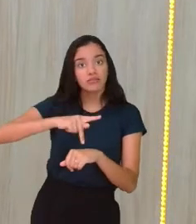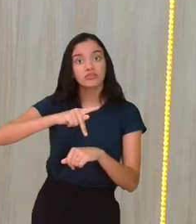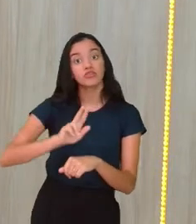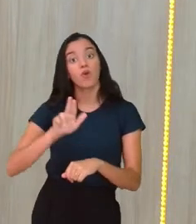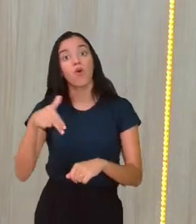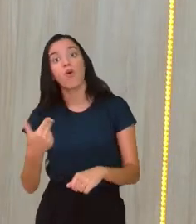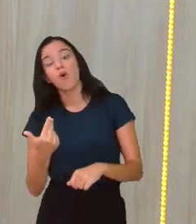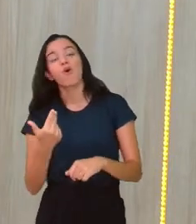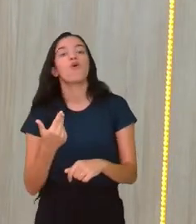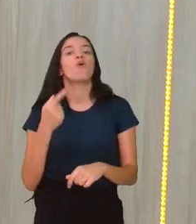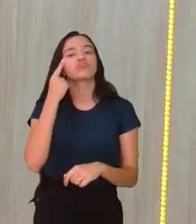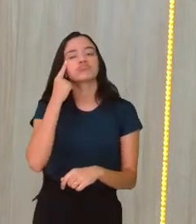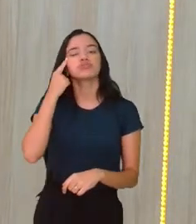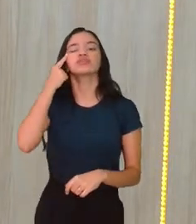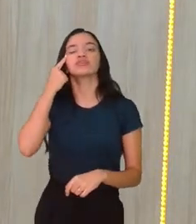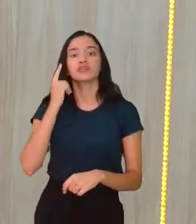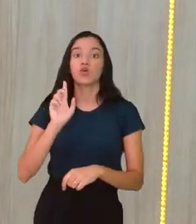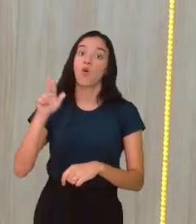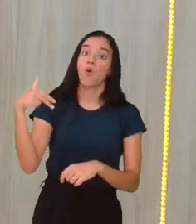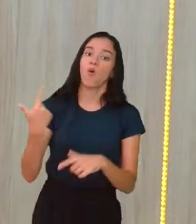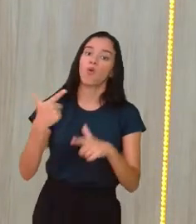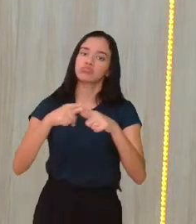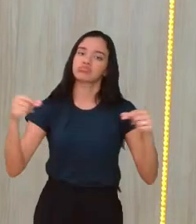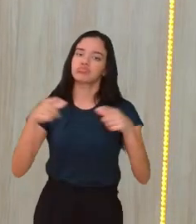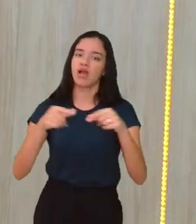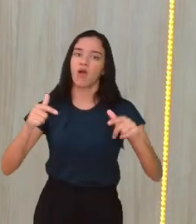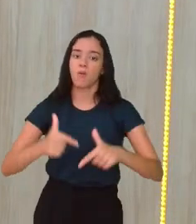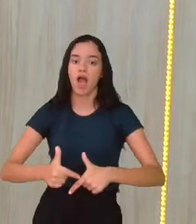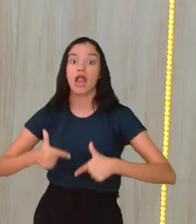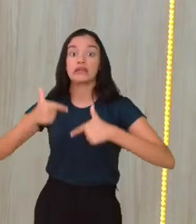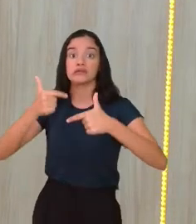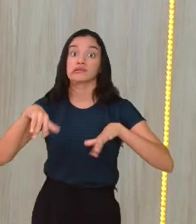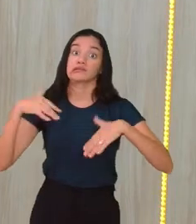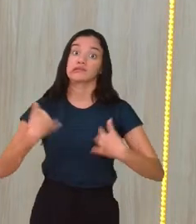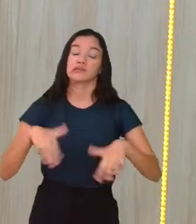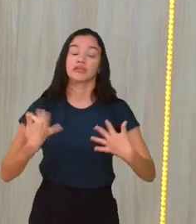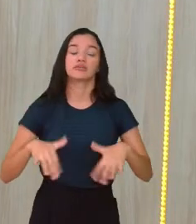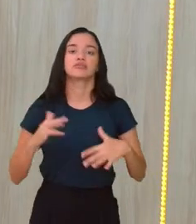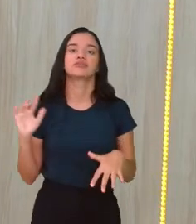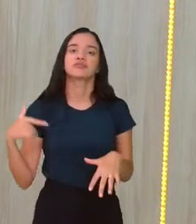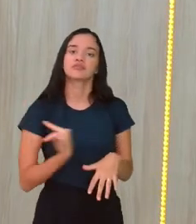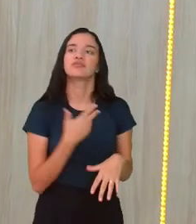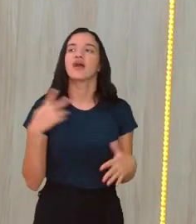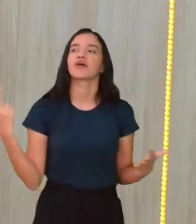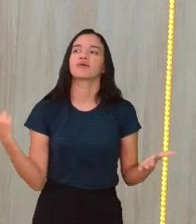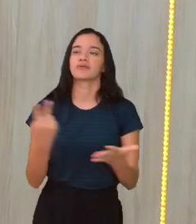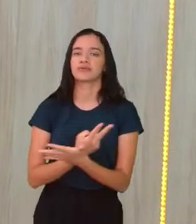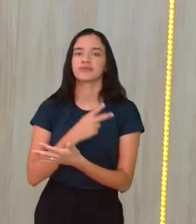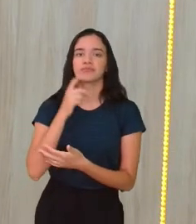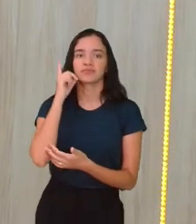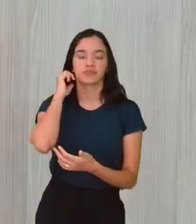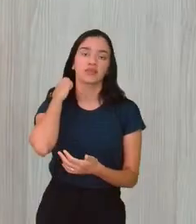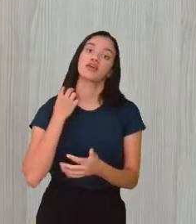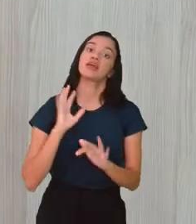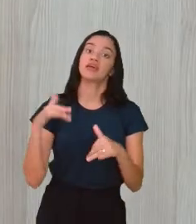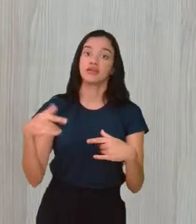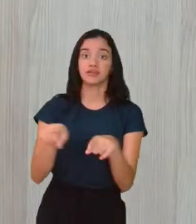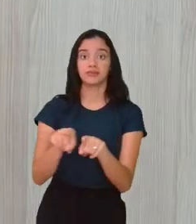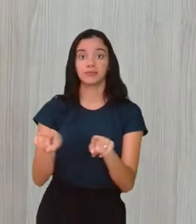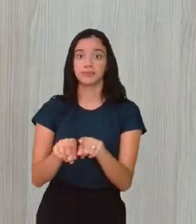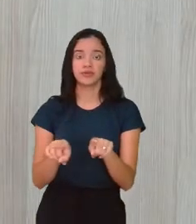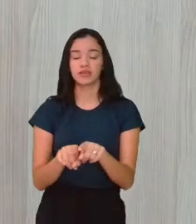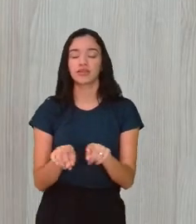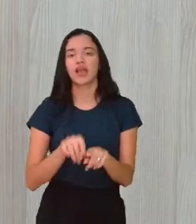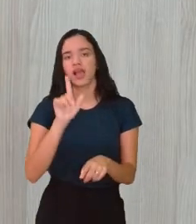Ou são da China ou são do Japão. Então, sempre uma luta bem acirrada quando a gente vê acontecendo, né, professora? Pois é. E é em relação também